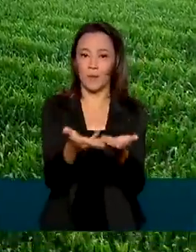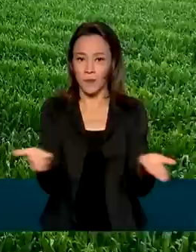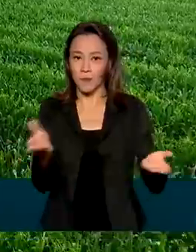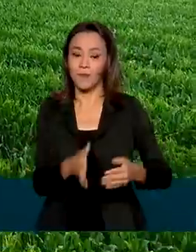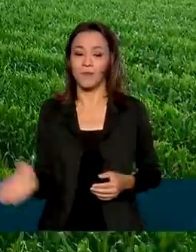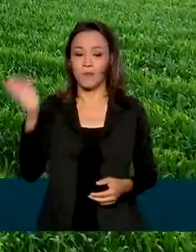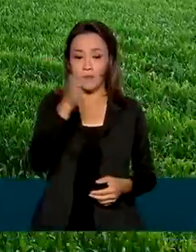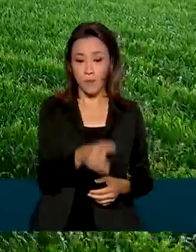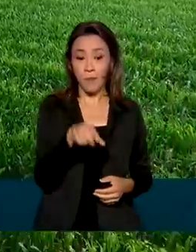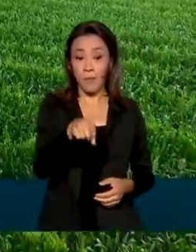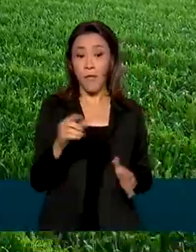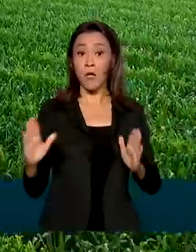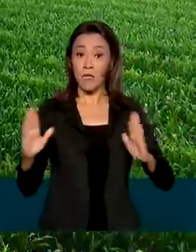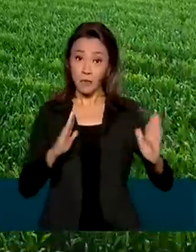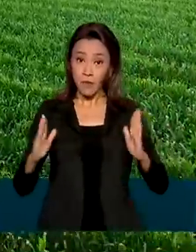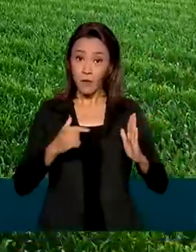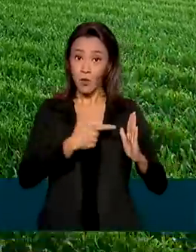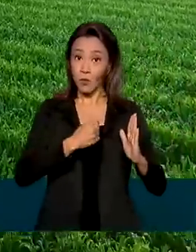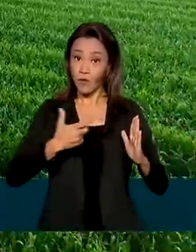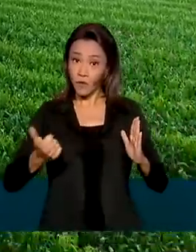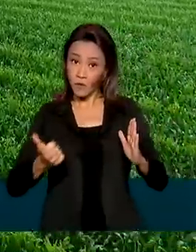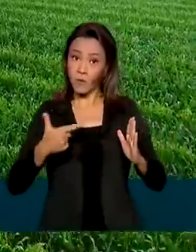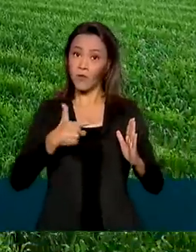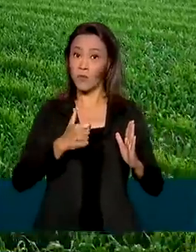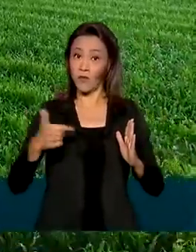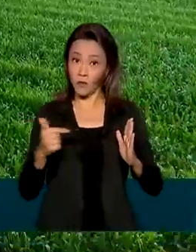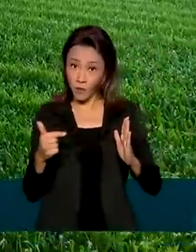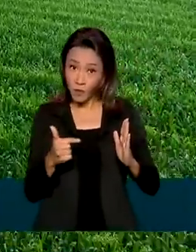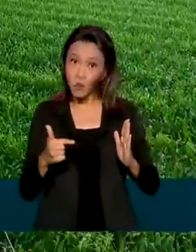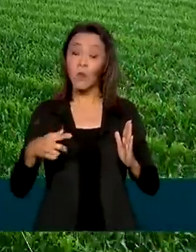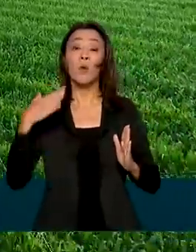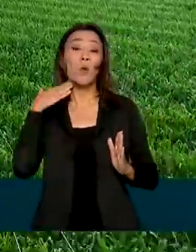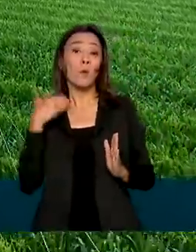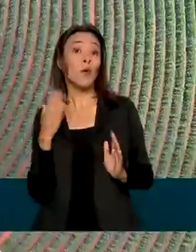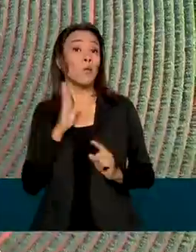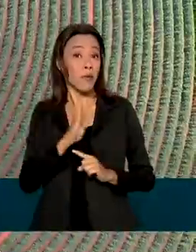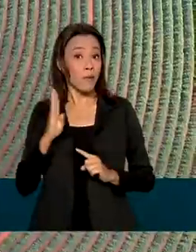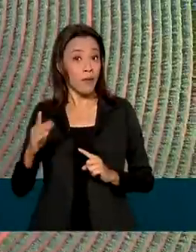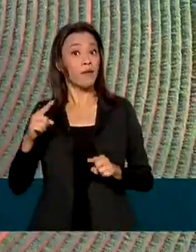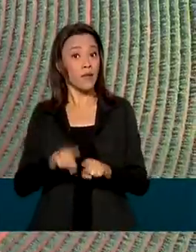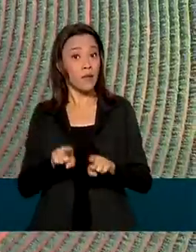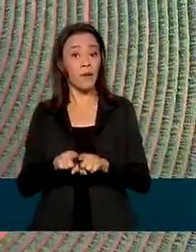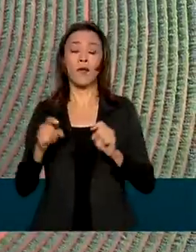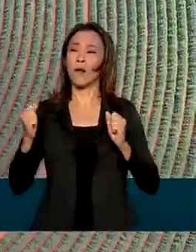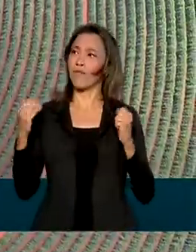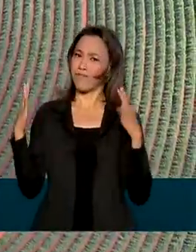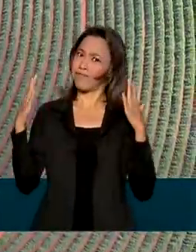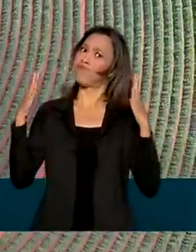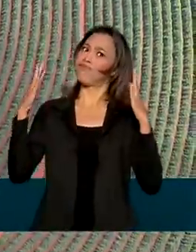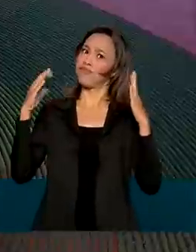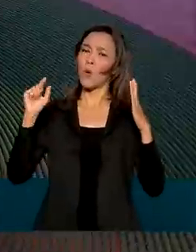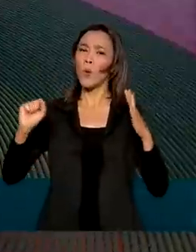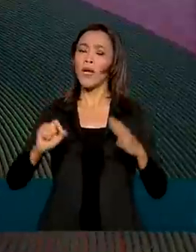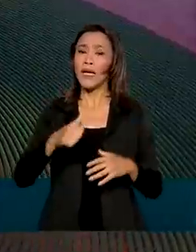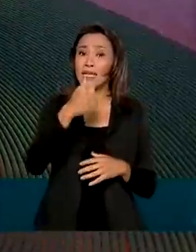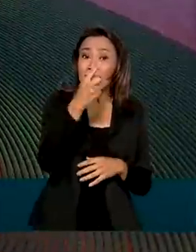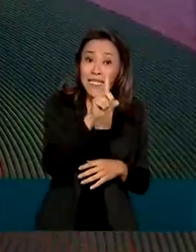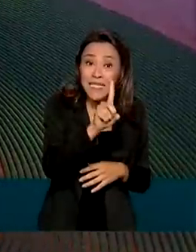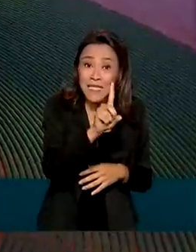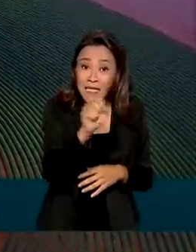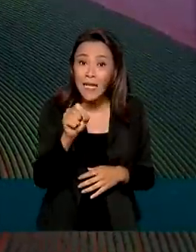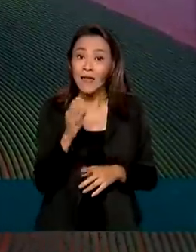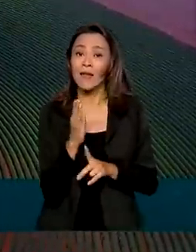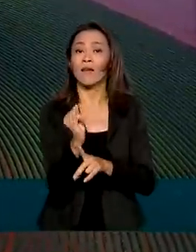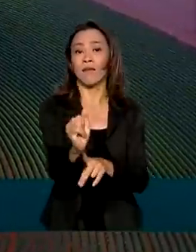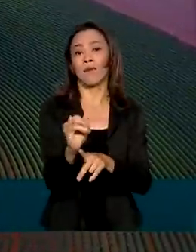da safra 2021-2022, o Banco do Brasil também comemorou a marca inédita de 100 bilhões de